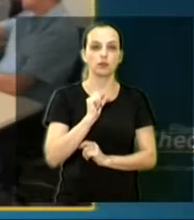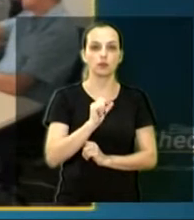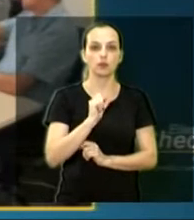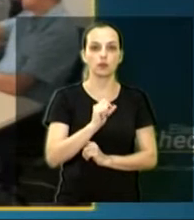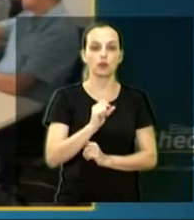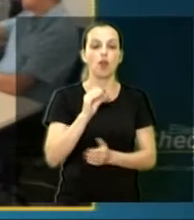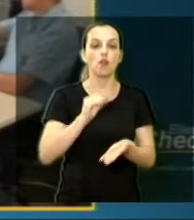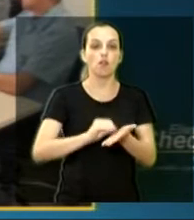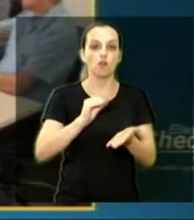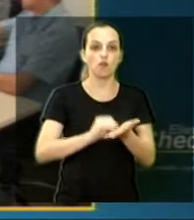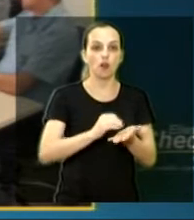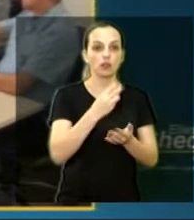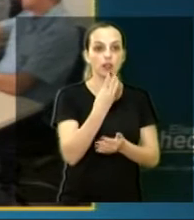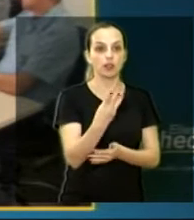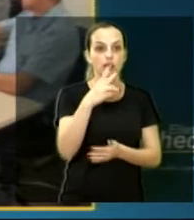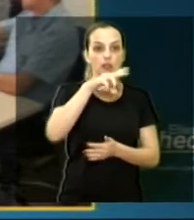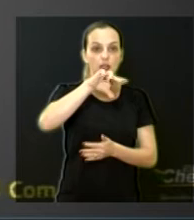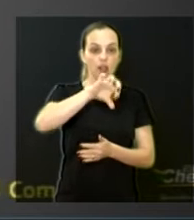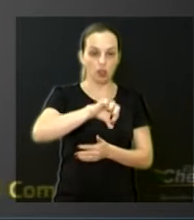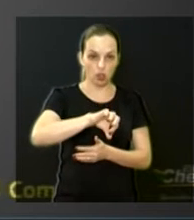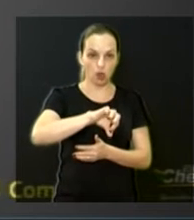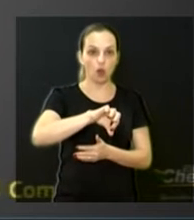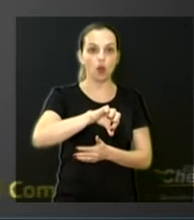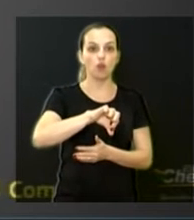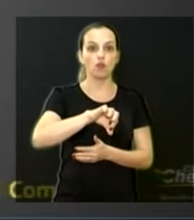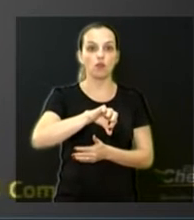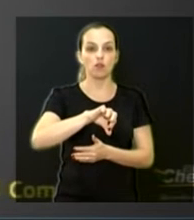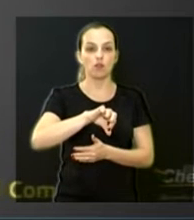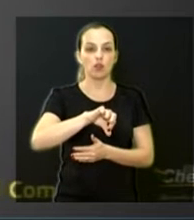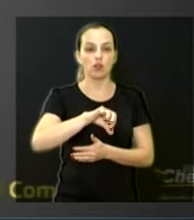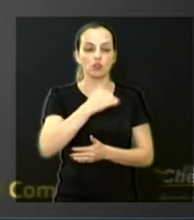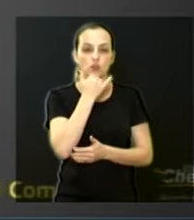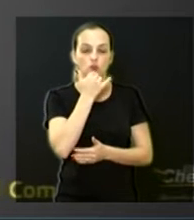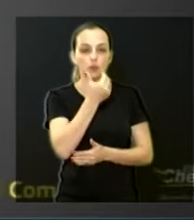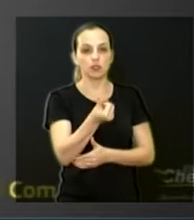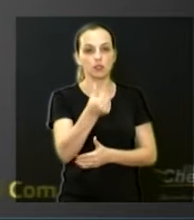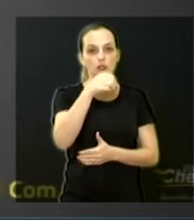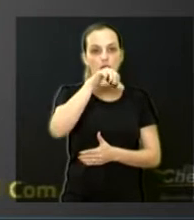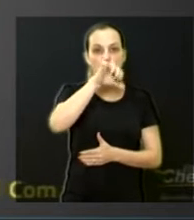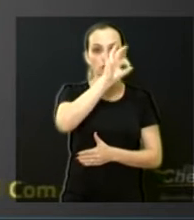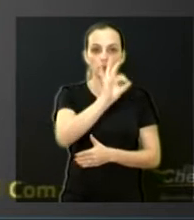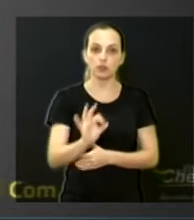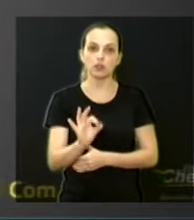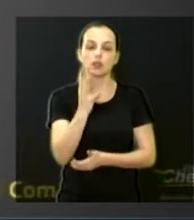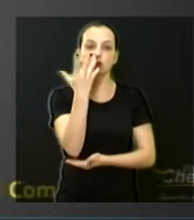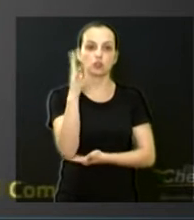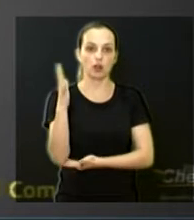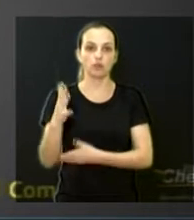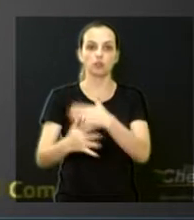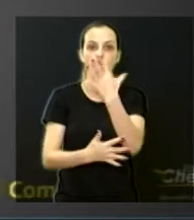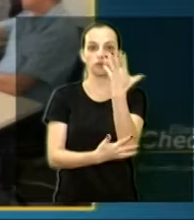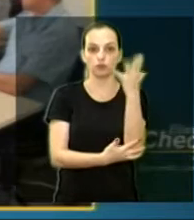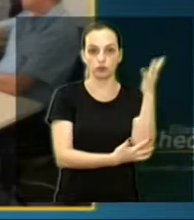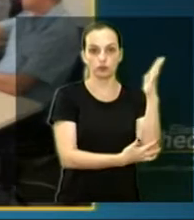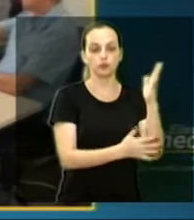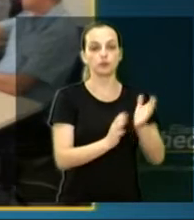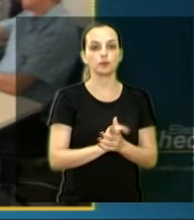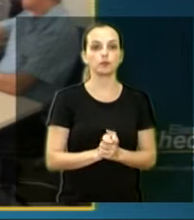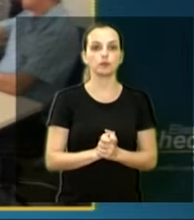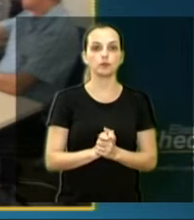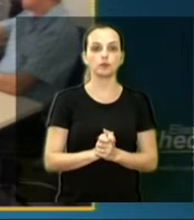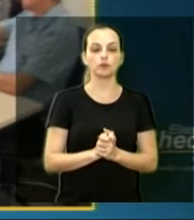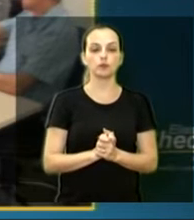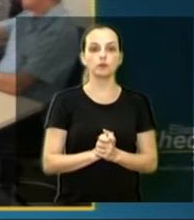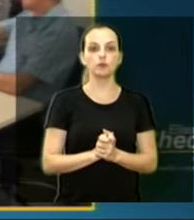Estaria faltando ainda 69% de árvores. Pode passar.